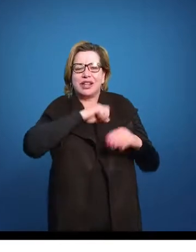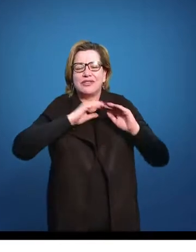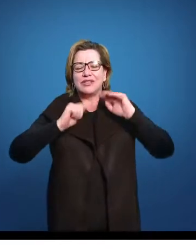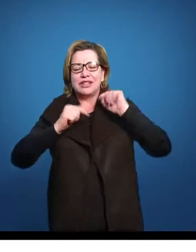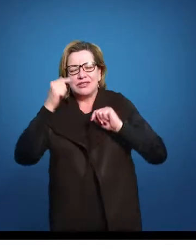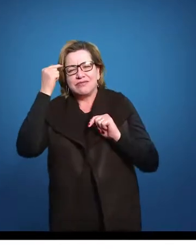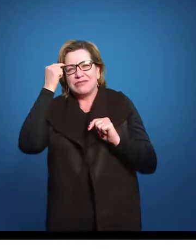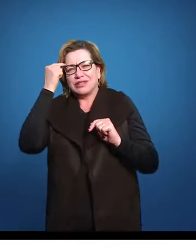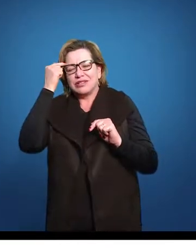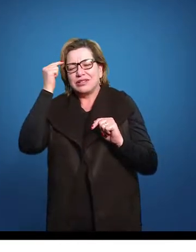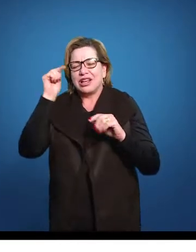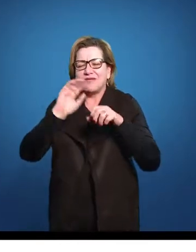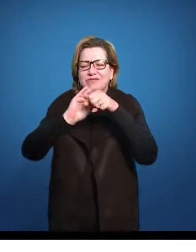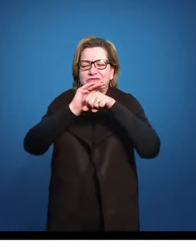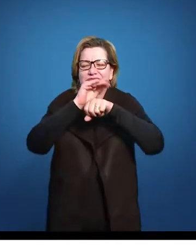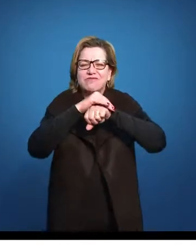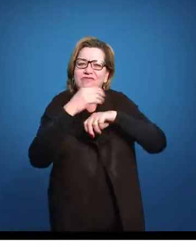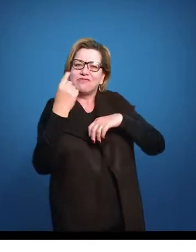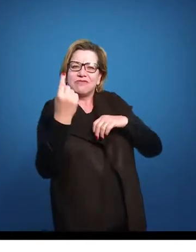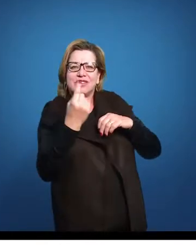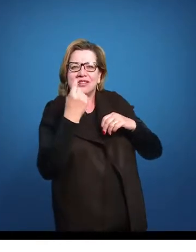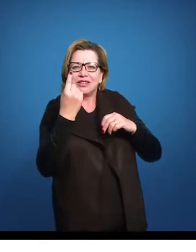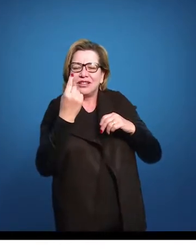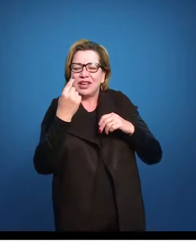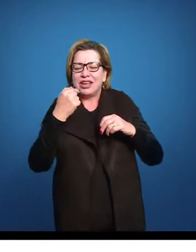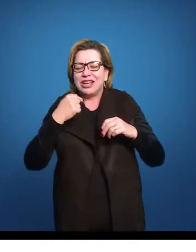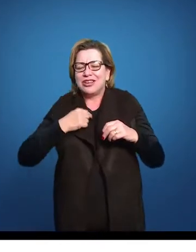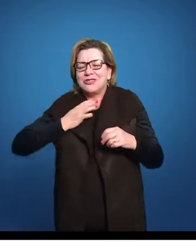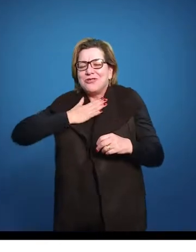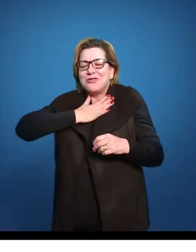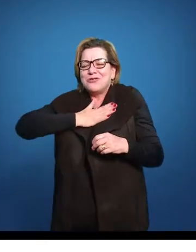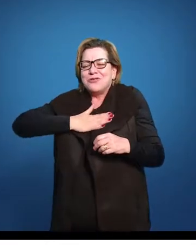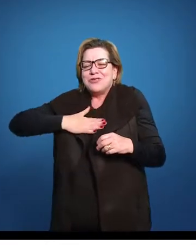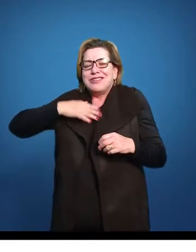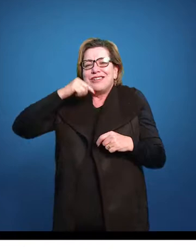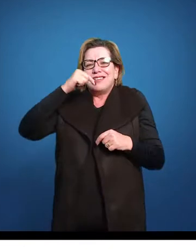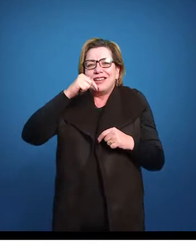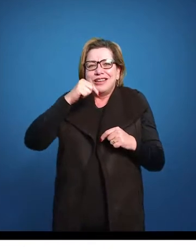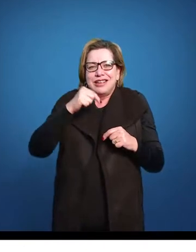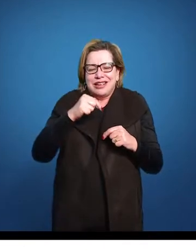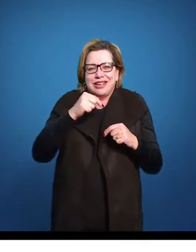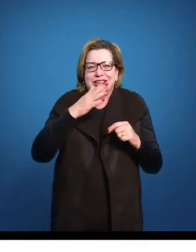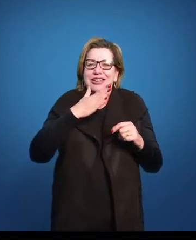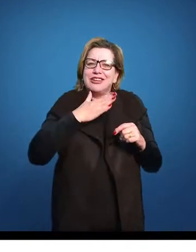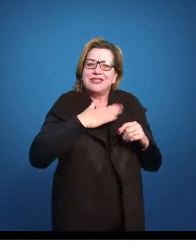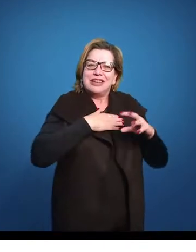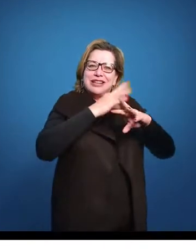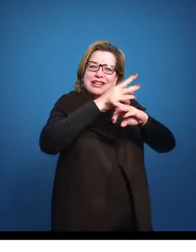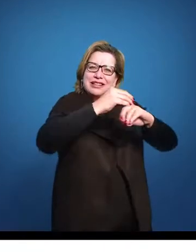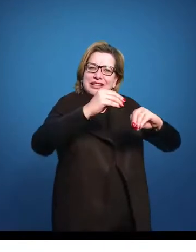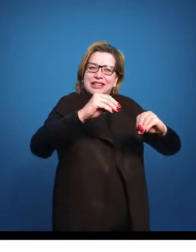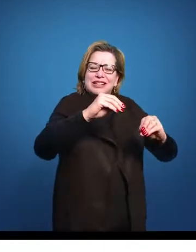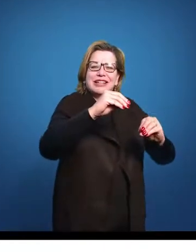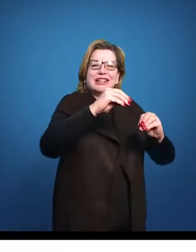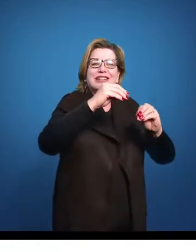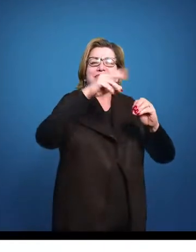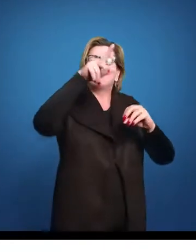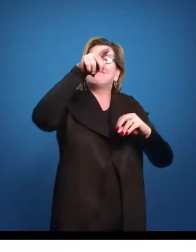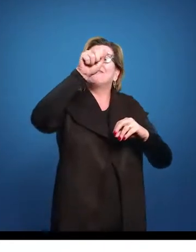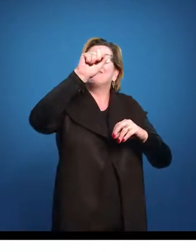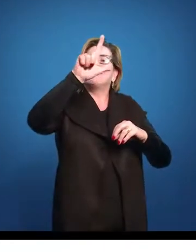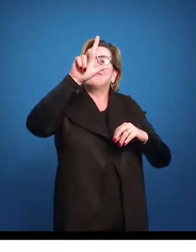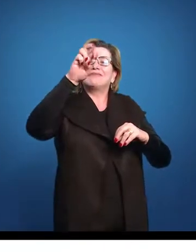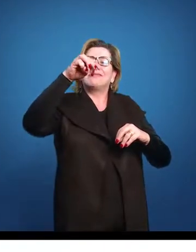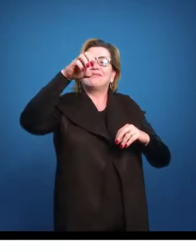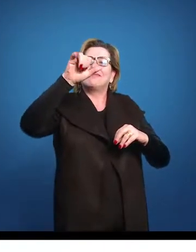mais prazer encontro eu lá. Minha terra tem palmeiras, onde canto sabiá. Não permita a Deus que eu